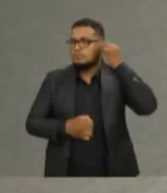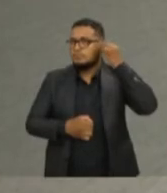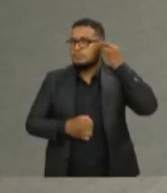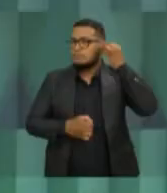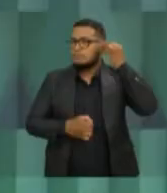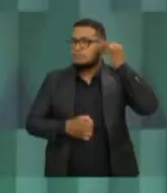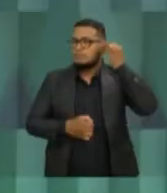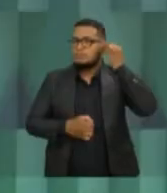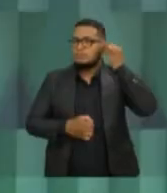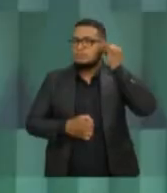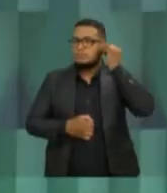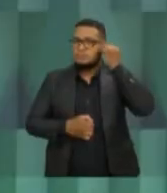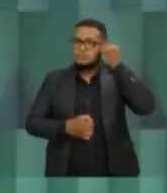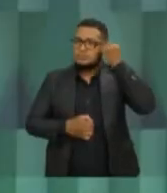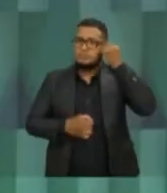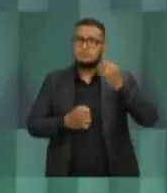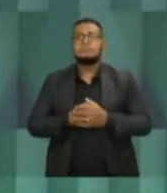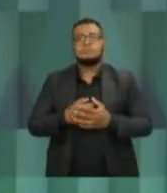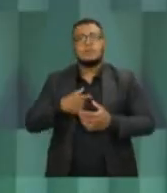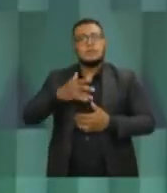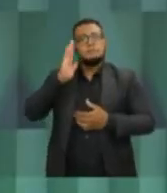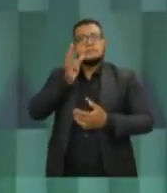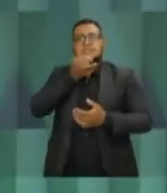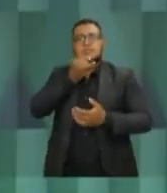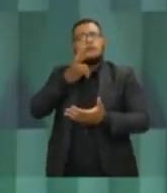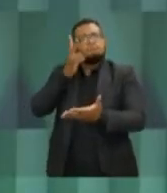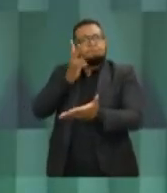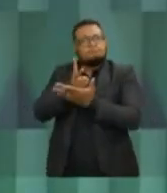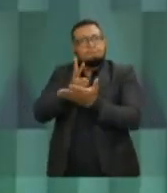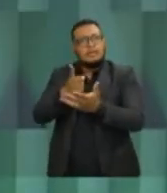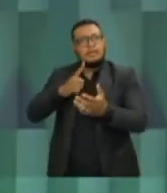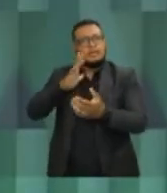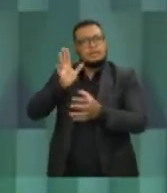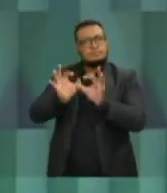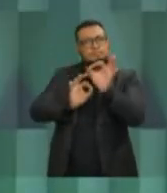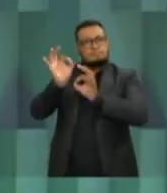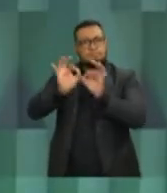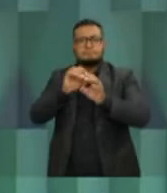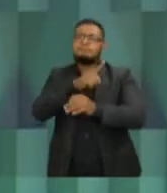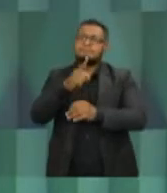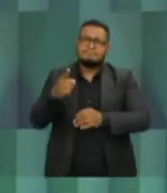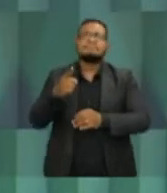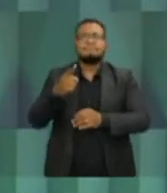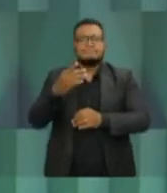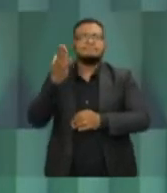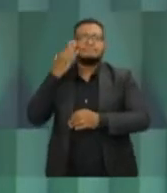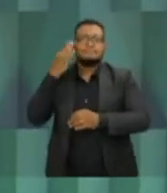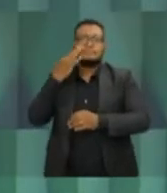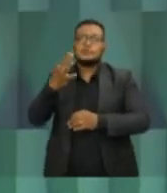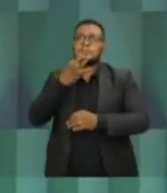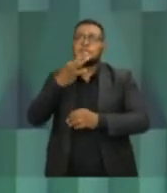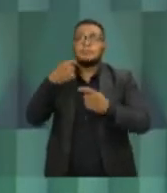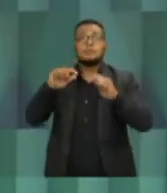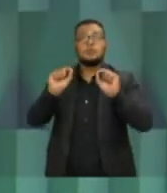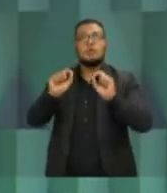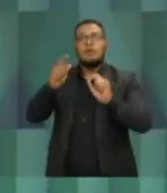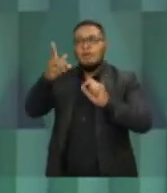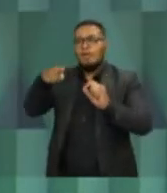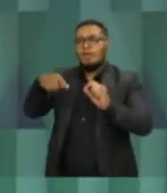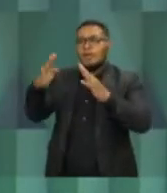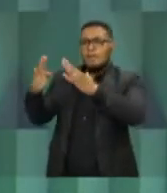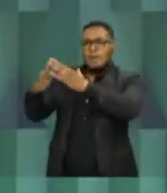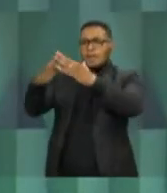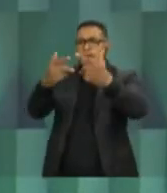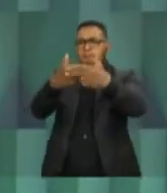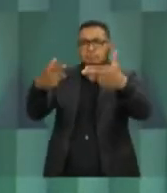Eu sempre trabalhei com os planos de diretores, sempre fizemos reajuste naturalmente em função da valorização dos imóveis. A